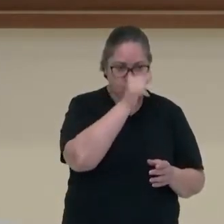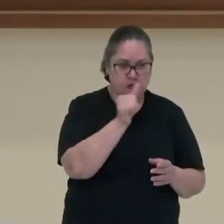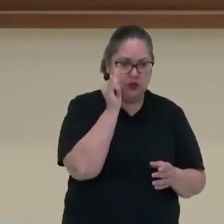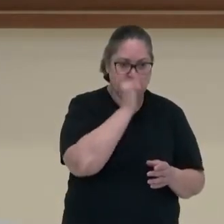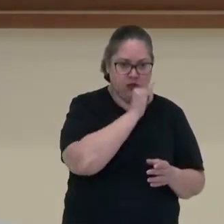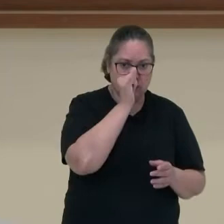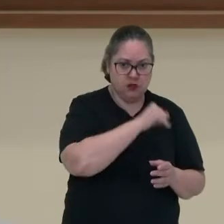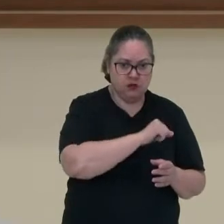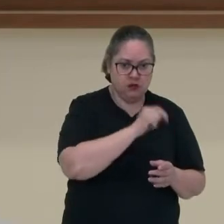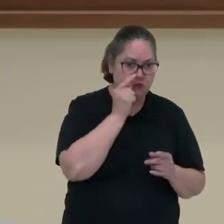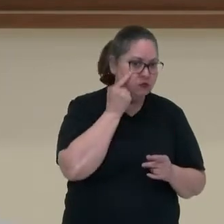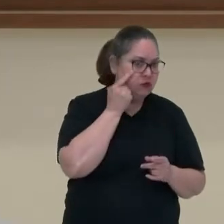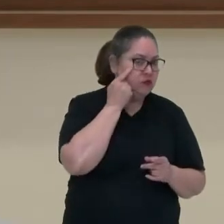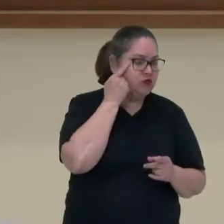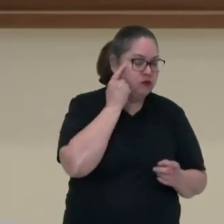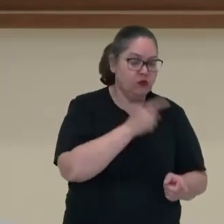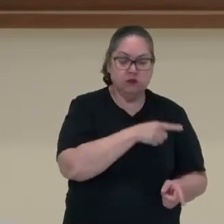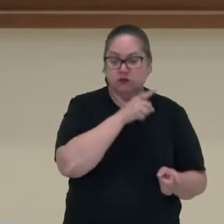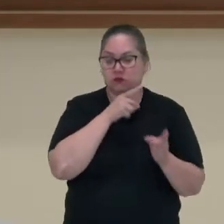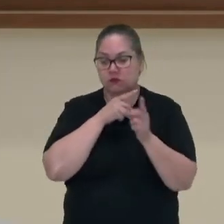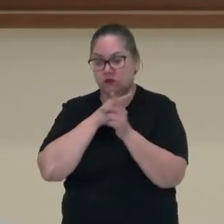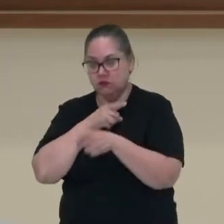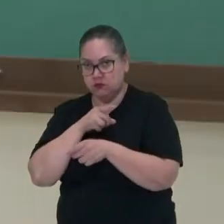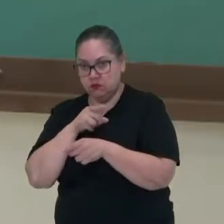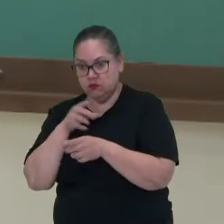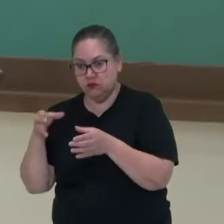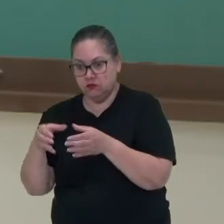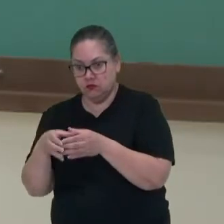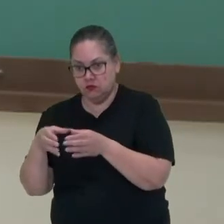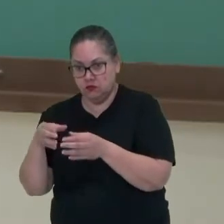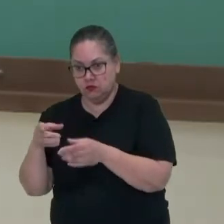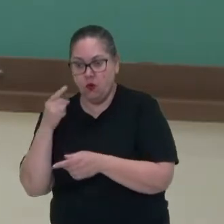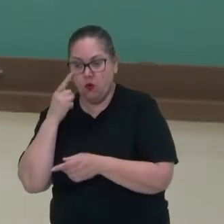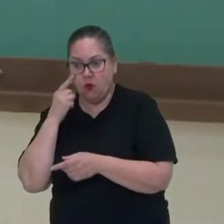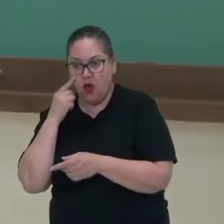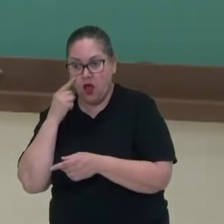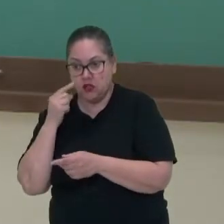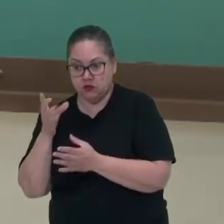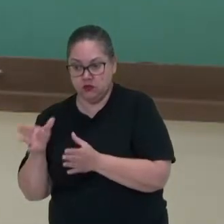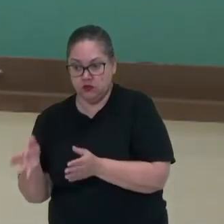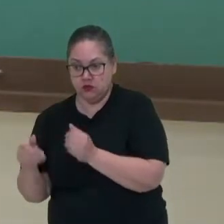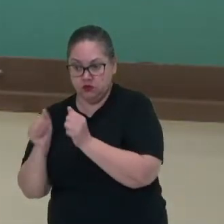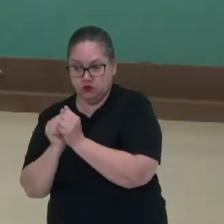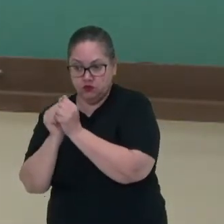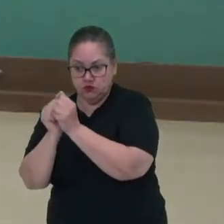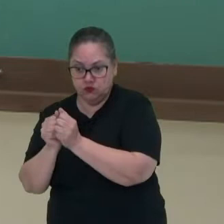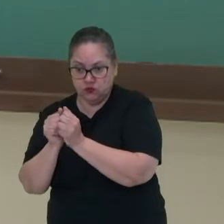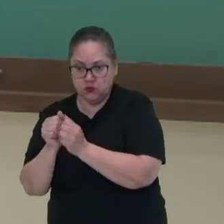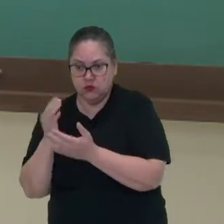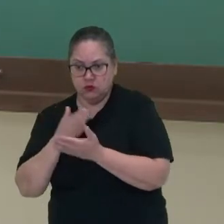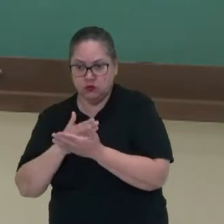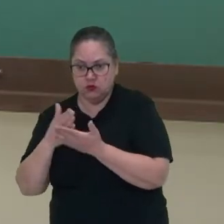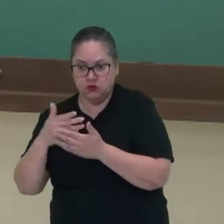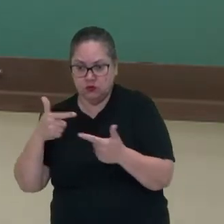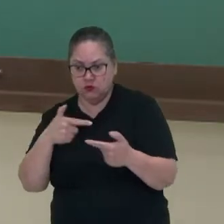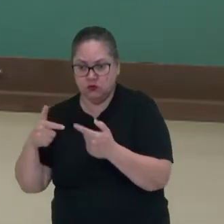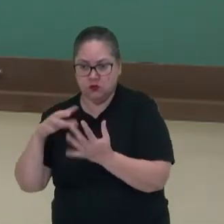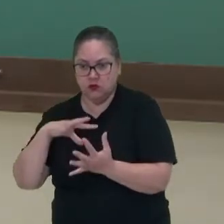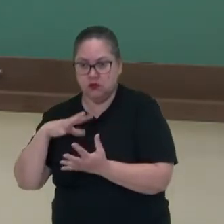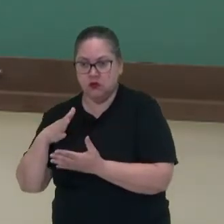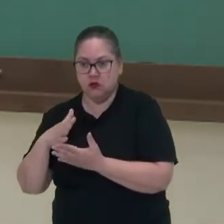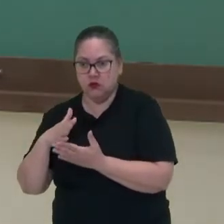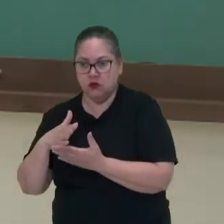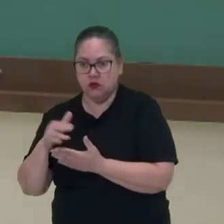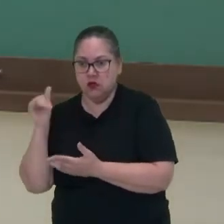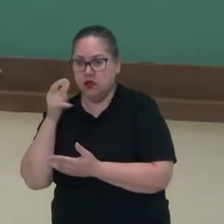Itália e o Japão. E do outro lado, nós vamos ver o lado dos aliados, que no início da guerra contavam com